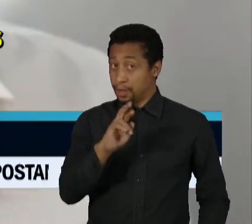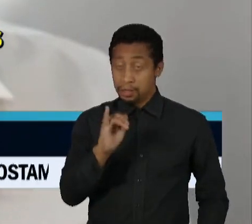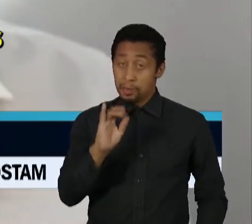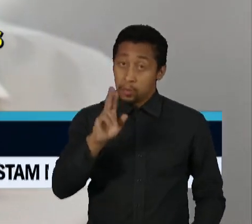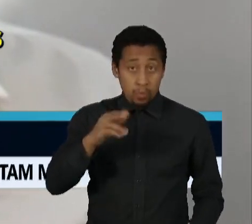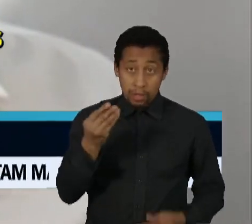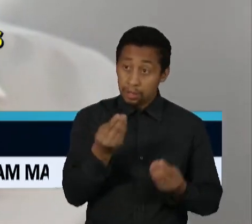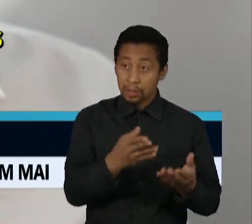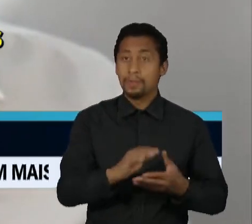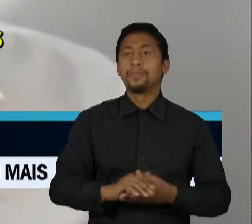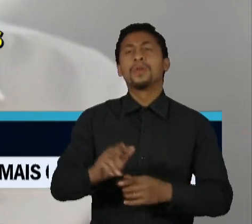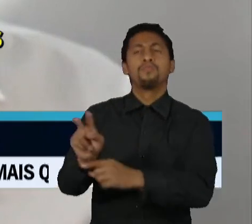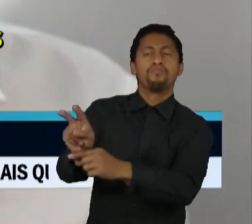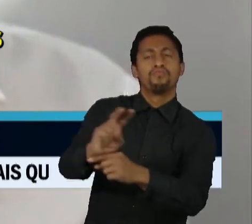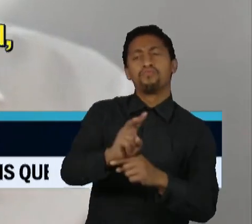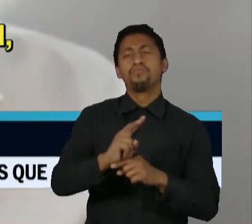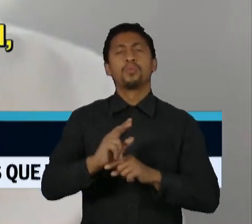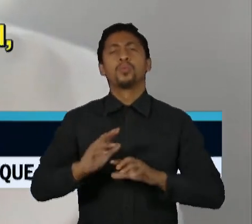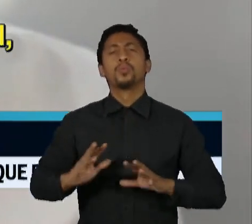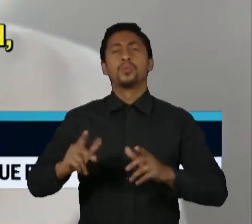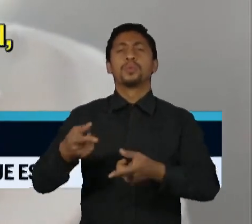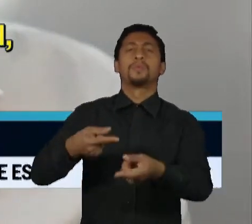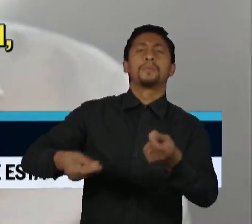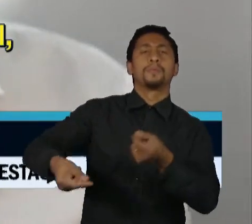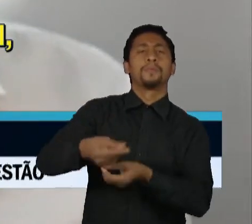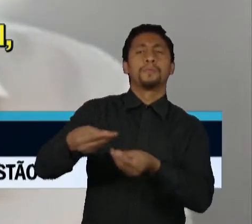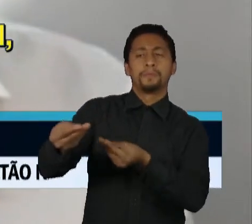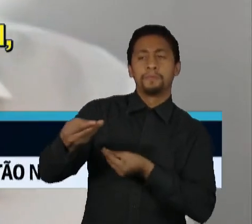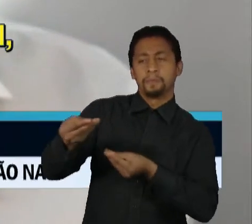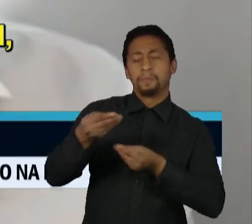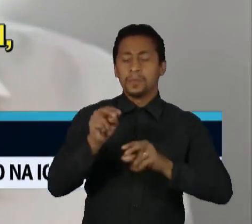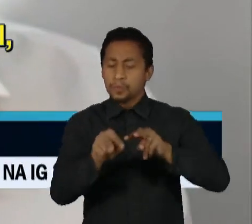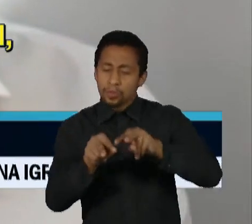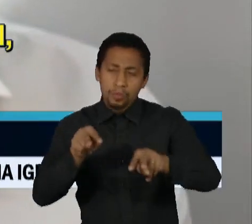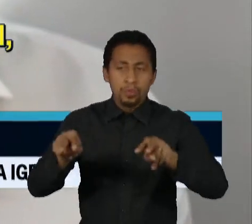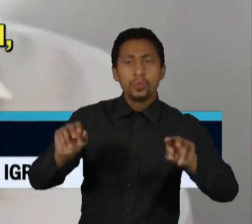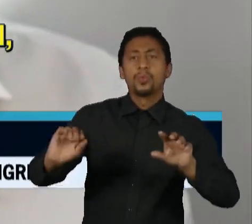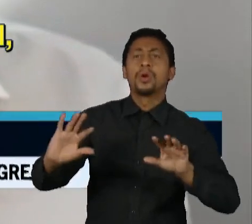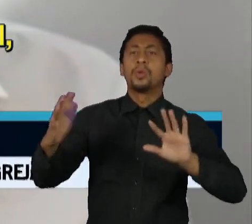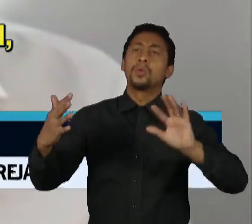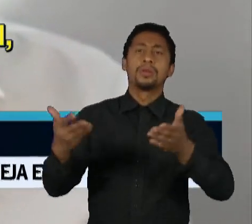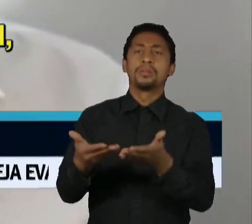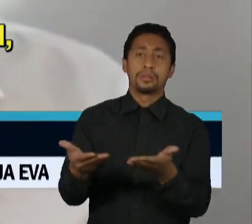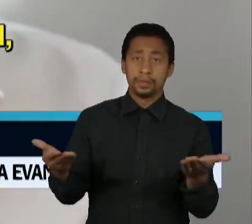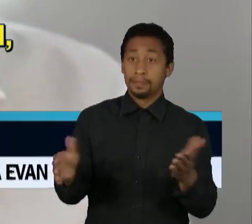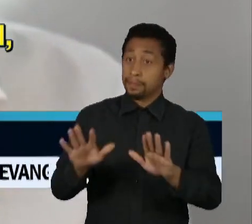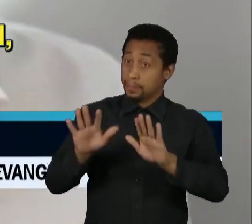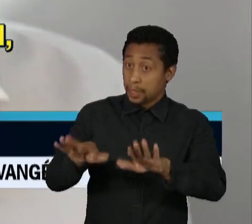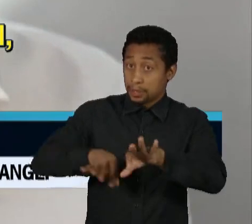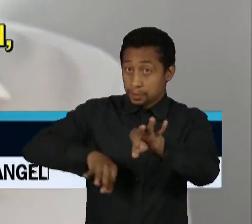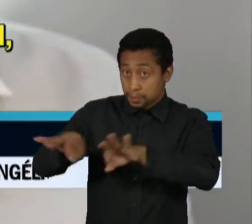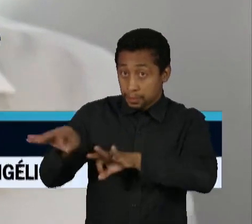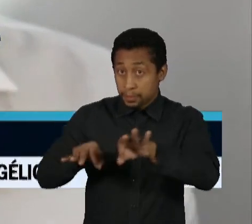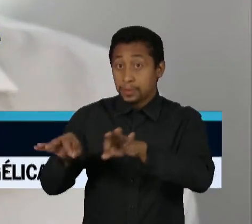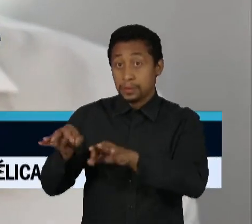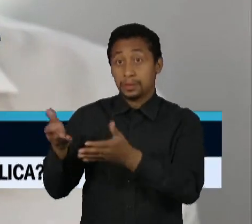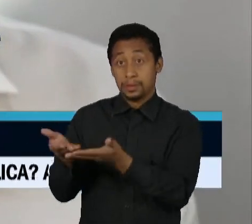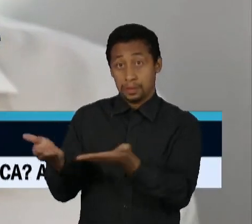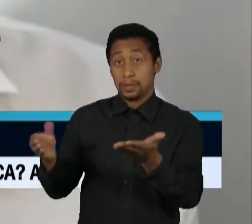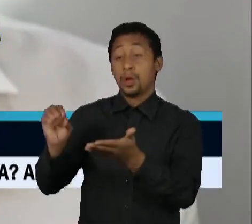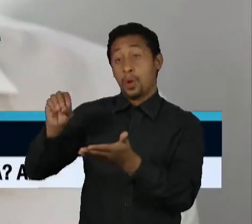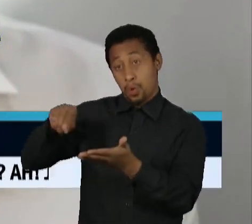essas doações que acontecem, seja por organização não governamental, seja por meio do próprio governo.